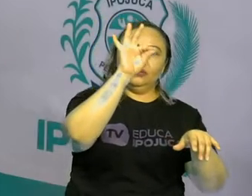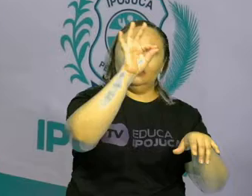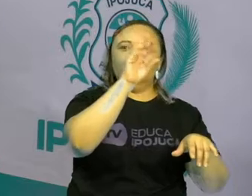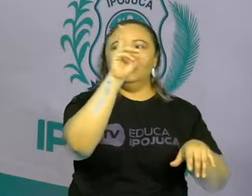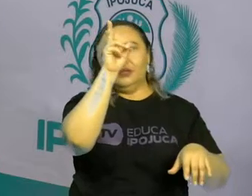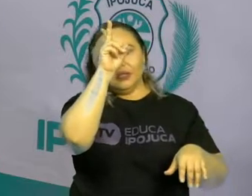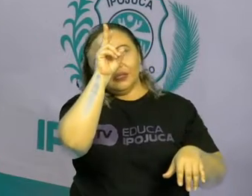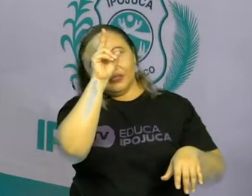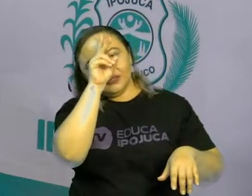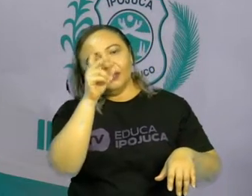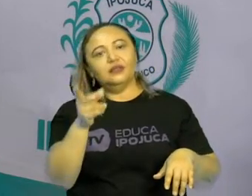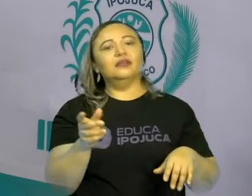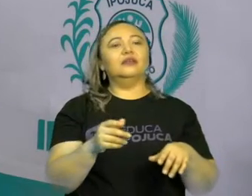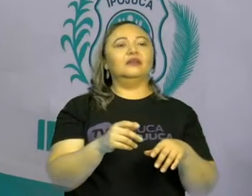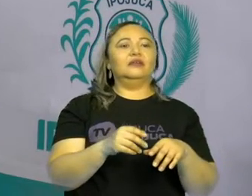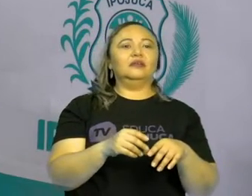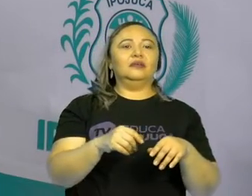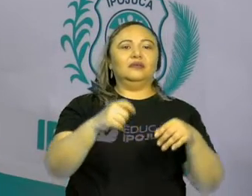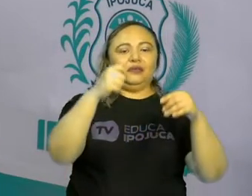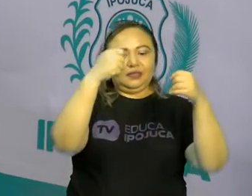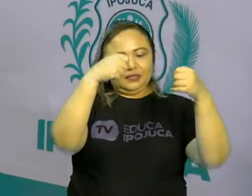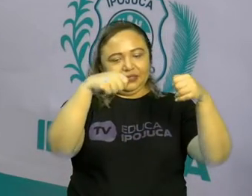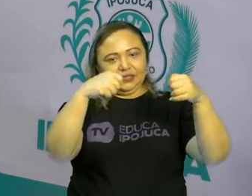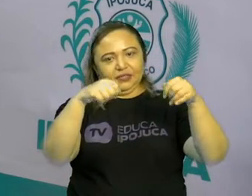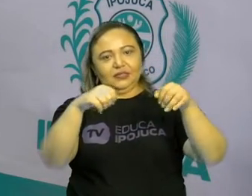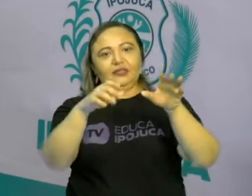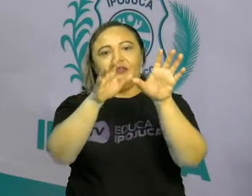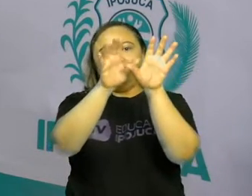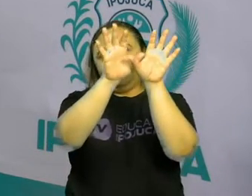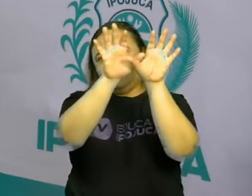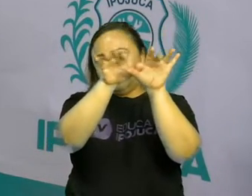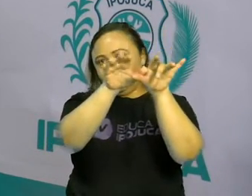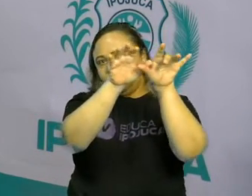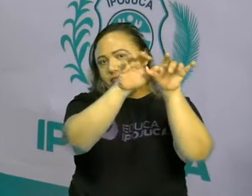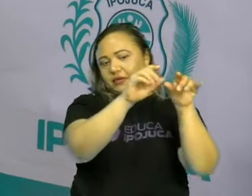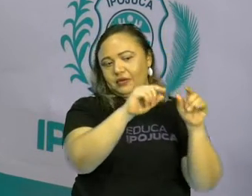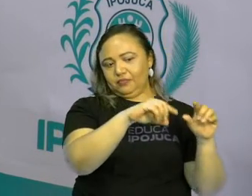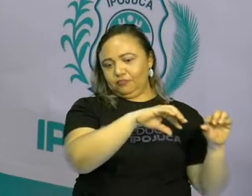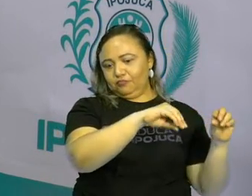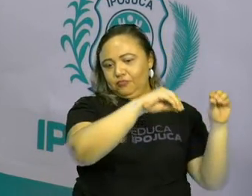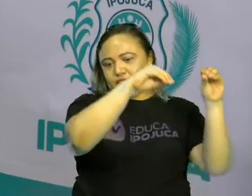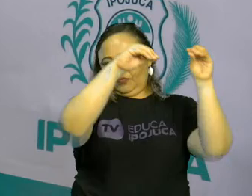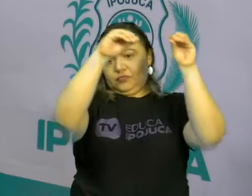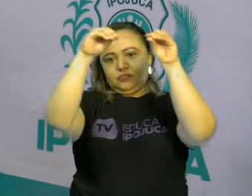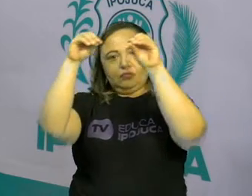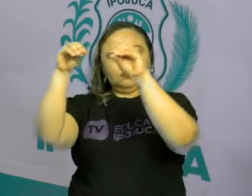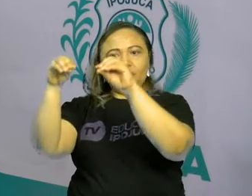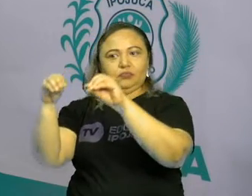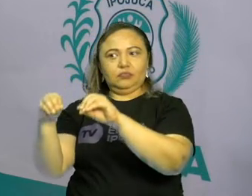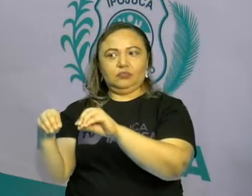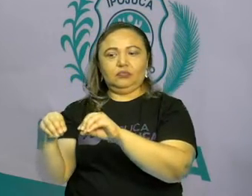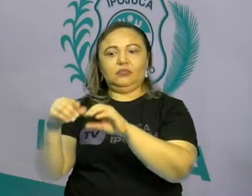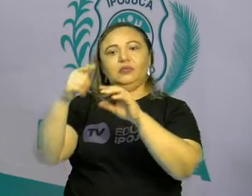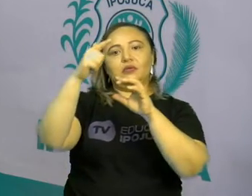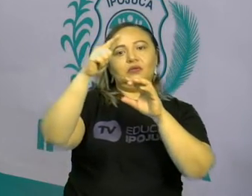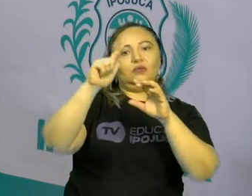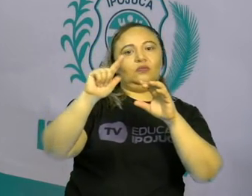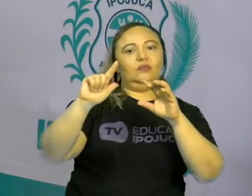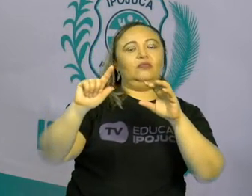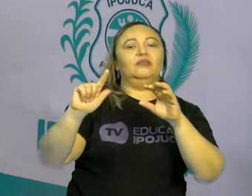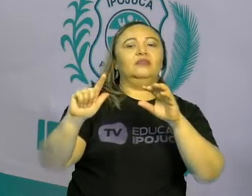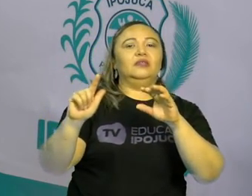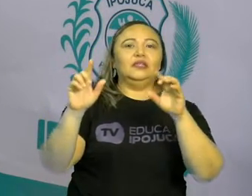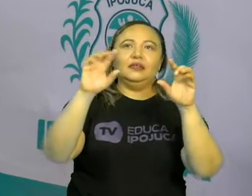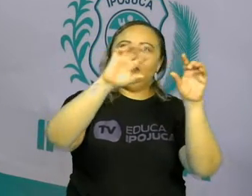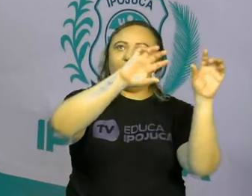precisam para se deslocar de um lugar para outro. Então eles usam o ambiente aéreo, o